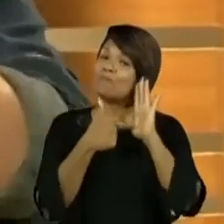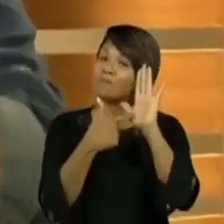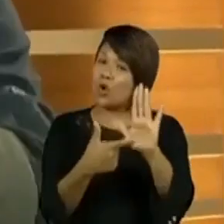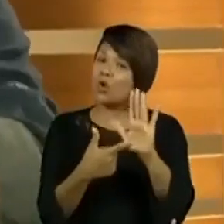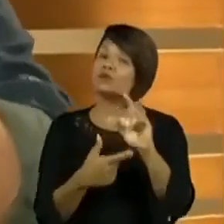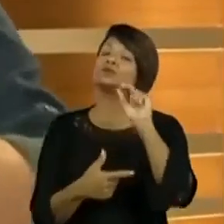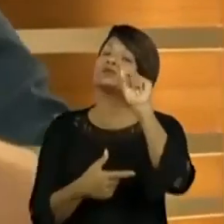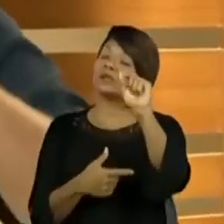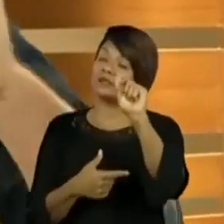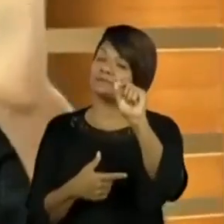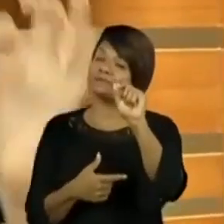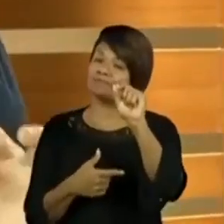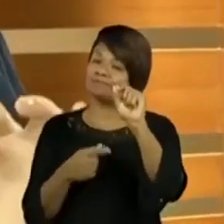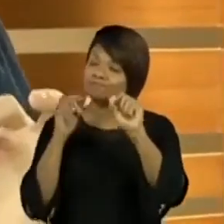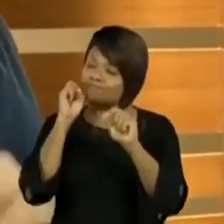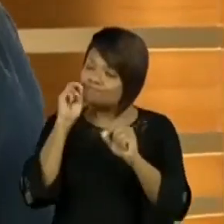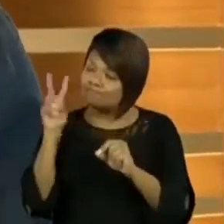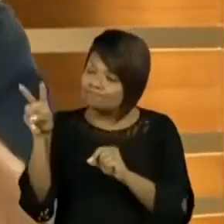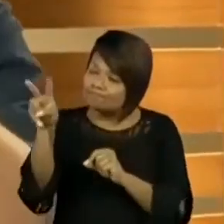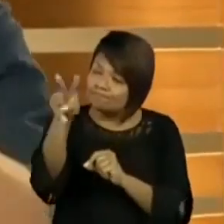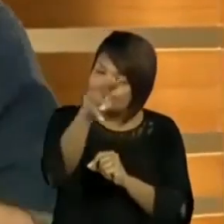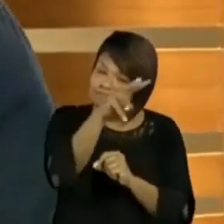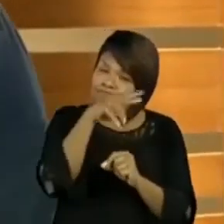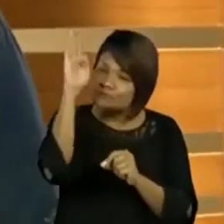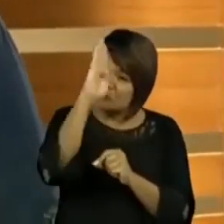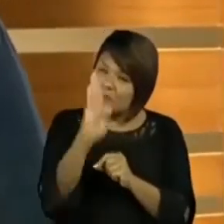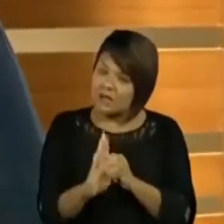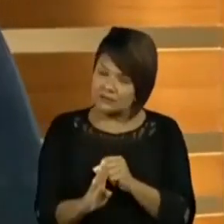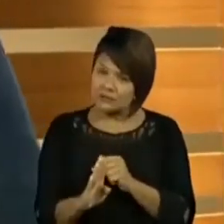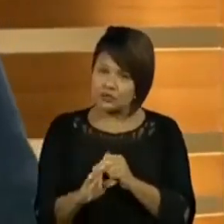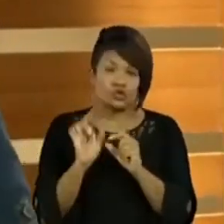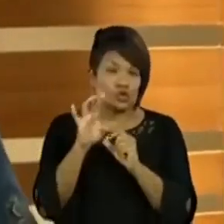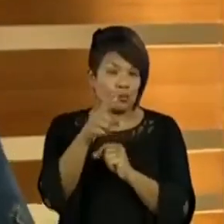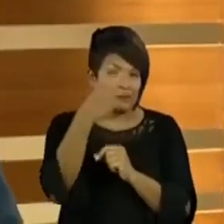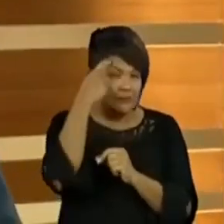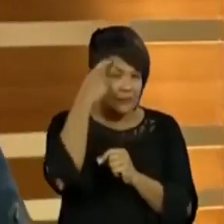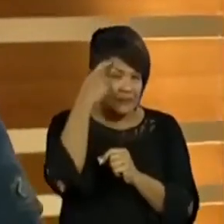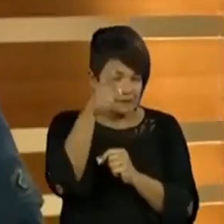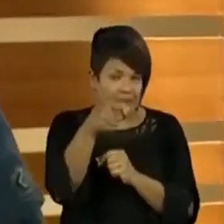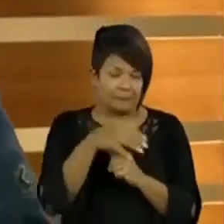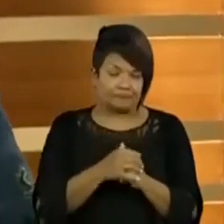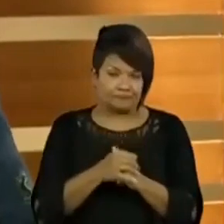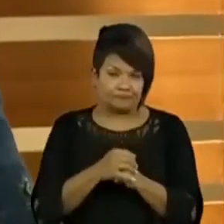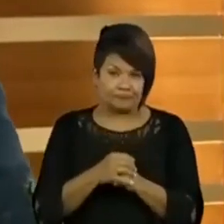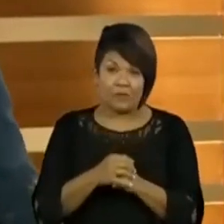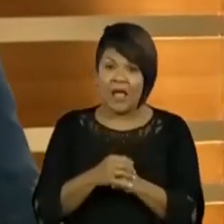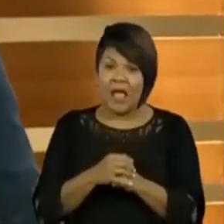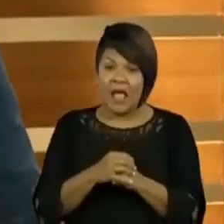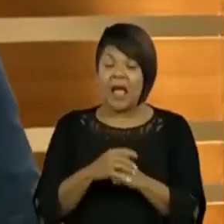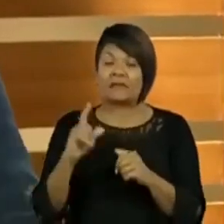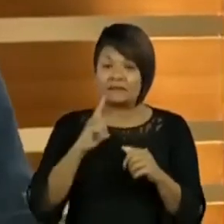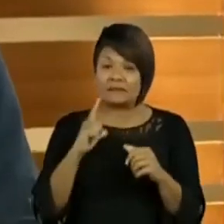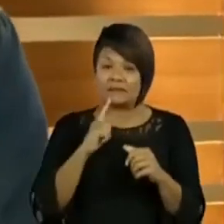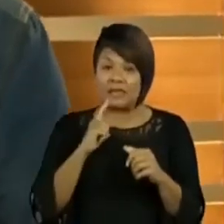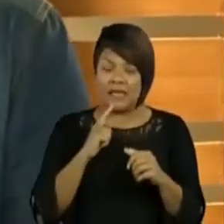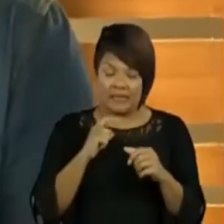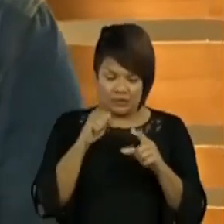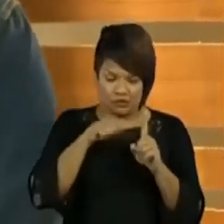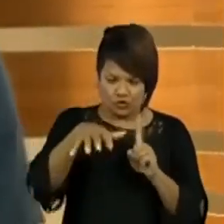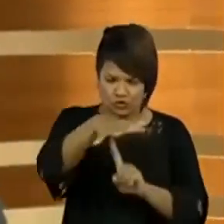triste realidade do Brasil. Só para vocês terem ideia, grandes métodos, a segregação socioespacial,